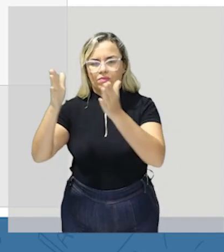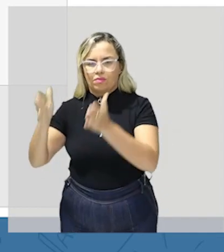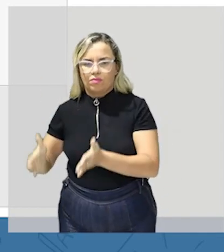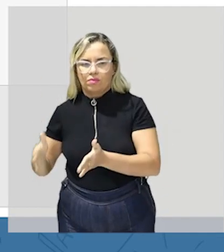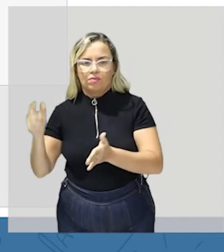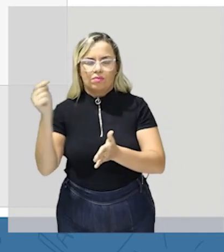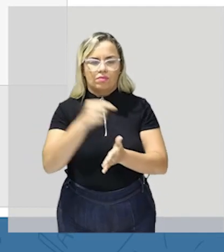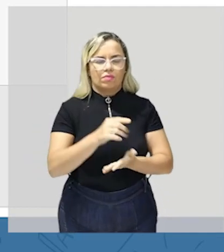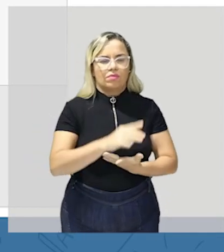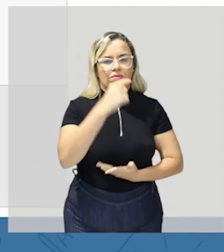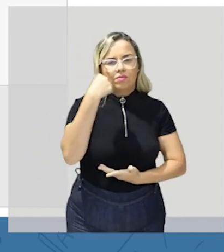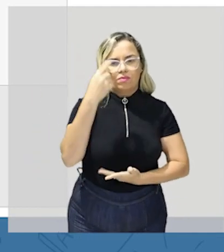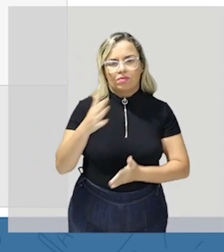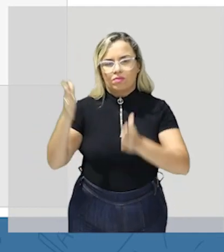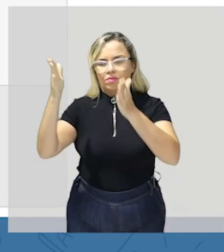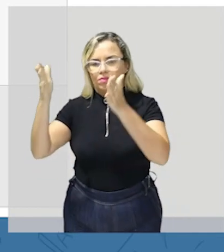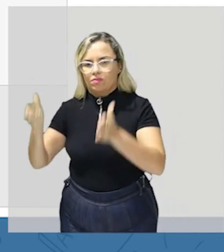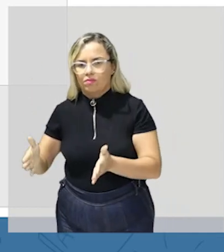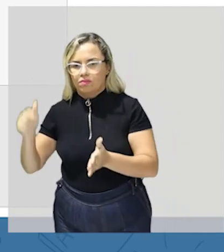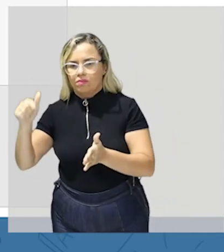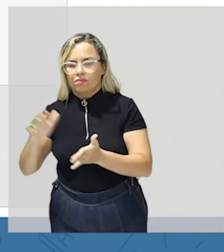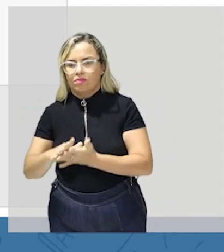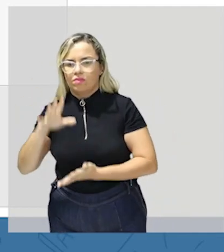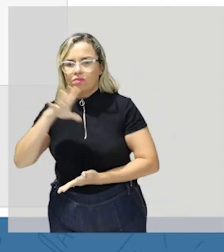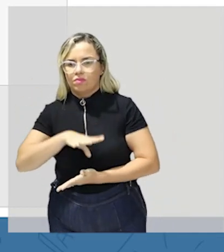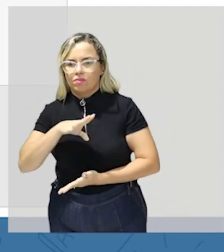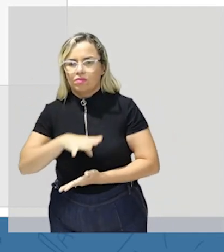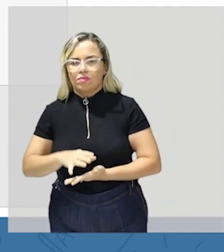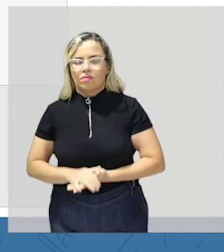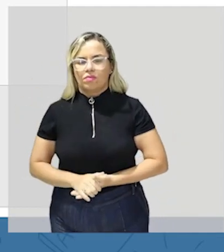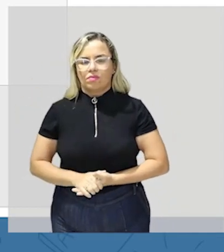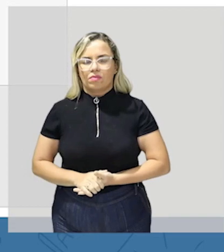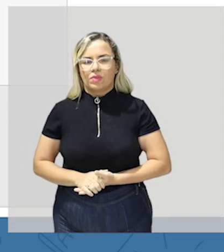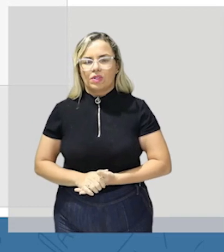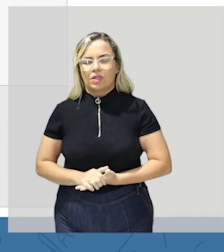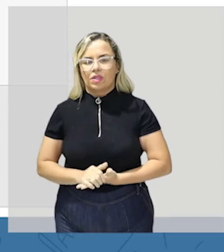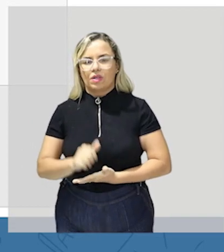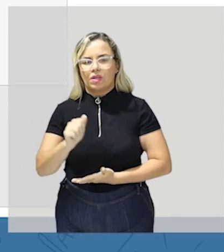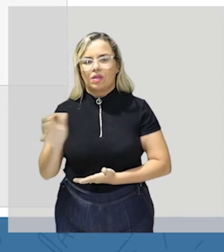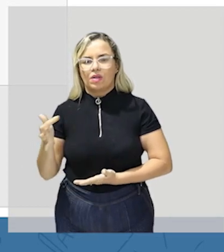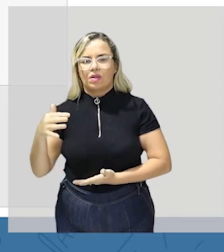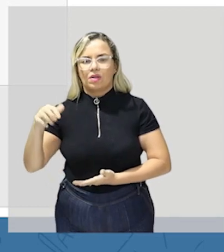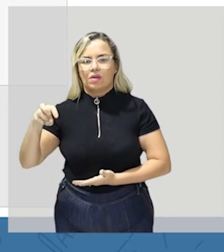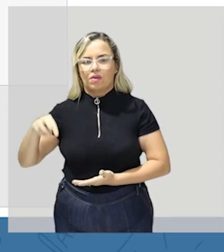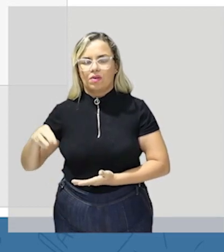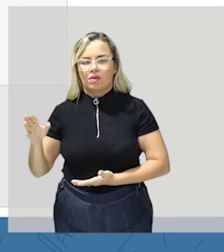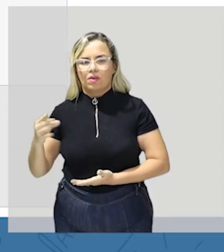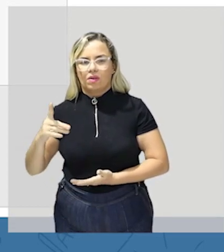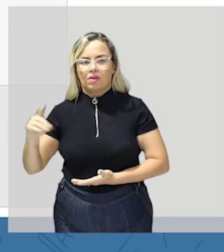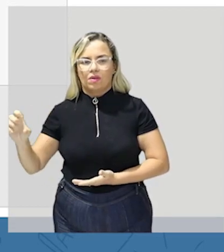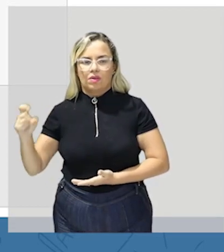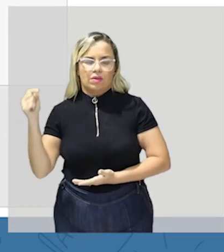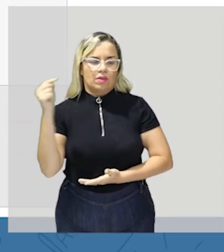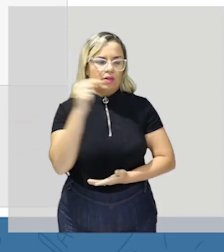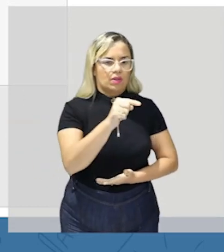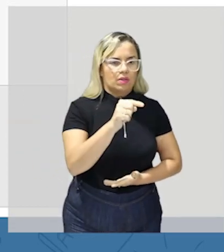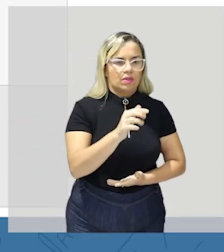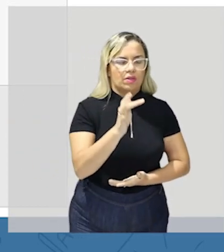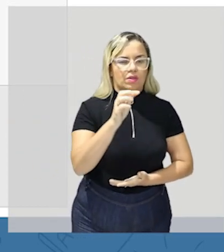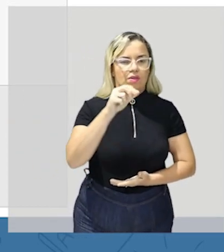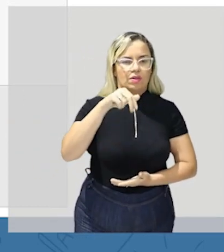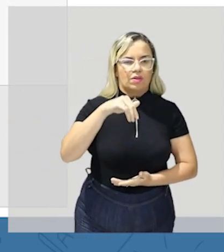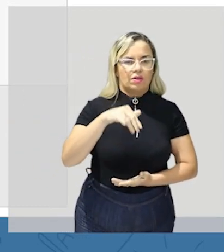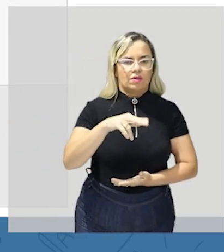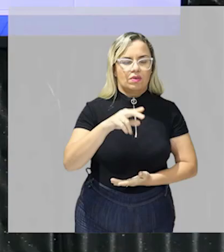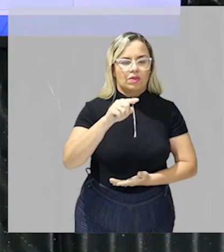fim de ou para fins de tá esse fim aqui é com n tá nós não temos nenhuma palavra em espanhol que